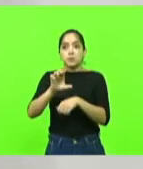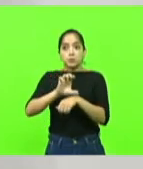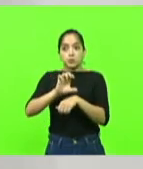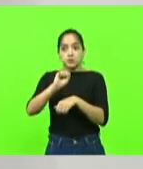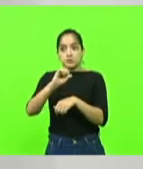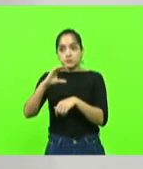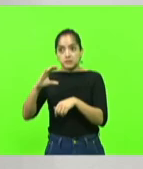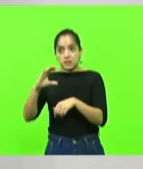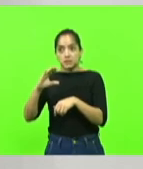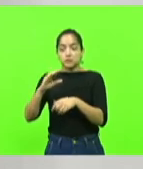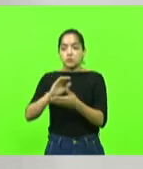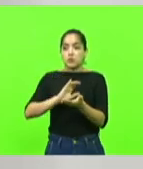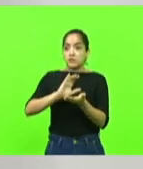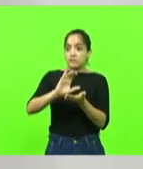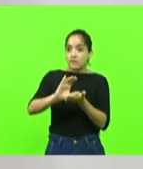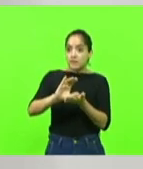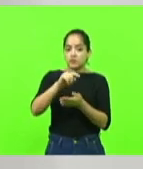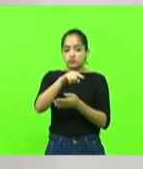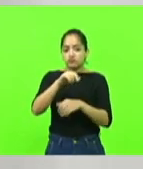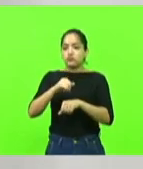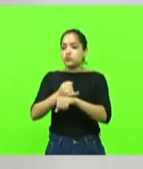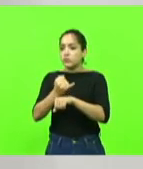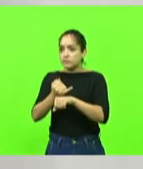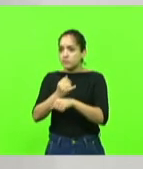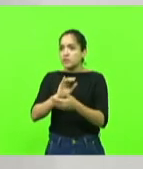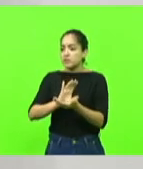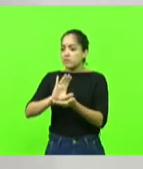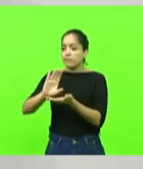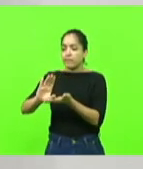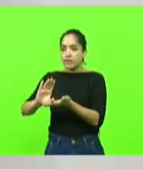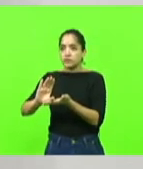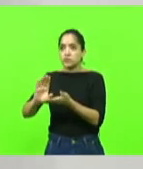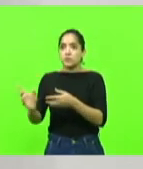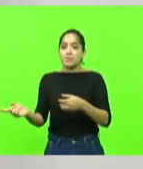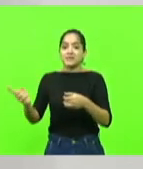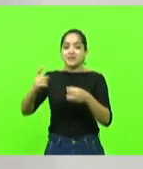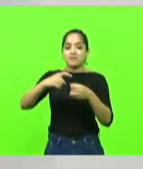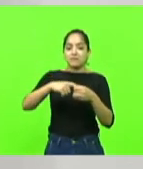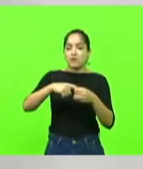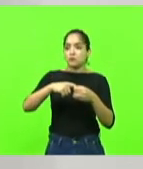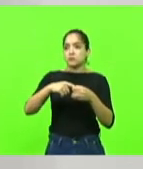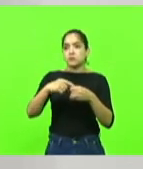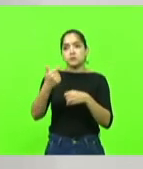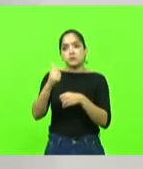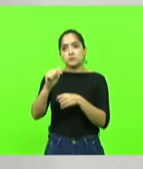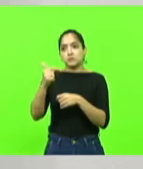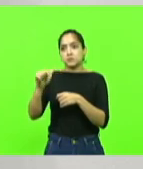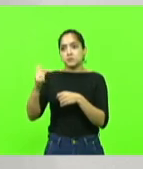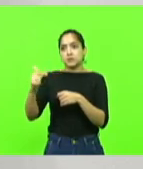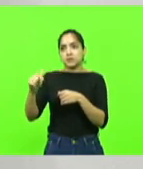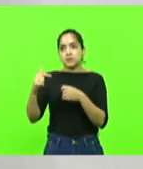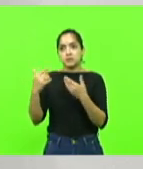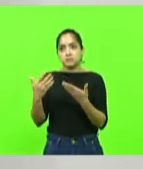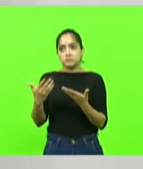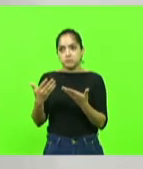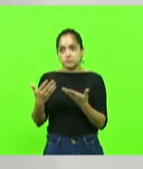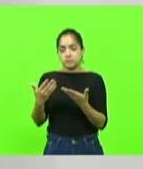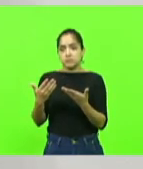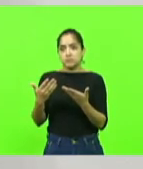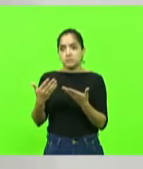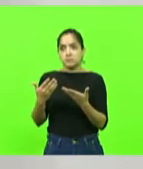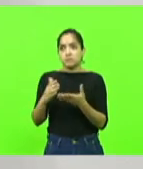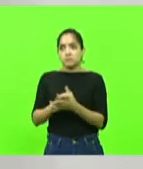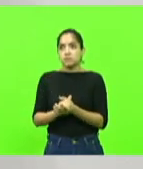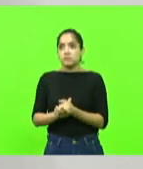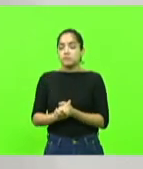Catarina investe, Joinville investe em Santa Catarina e o reverso não está acontecendo. Isso é uma mão, isso é uma via de